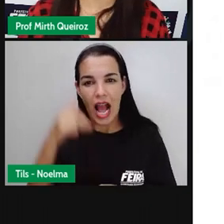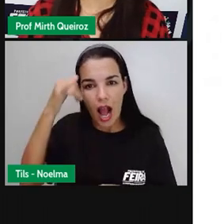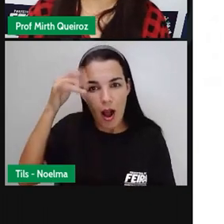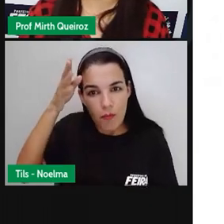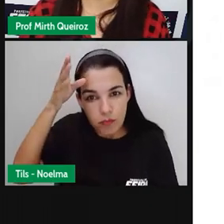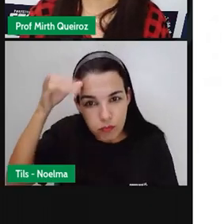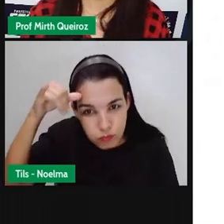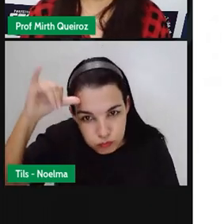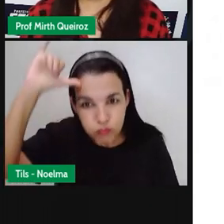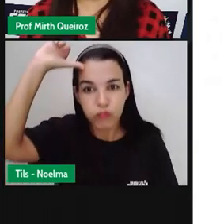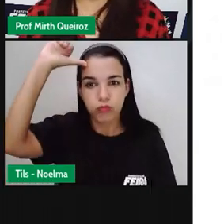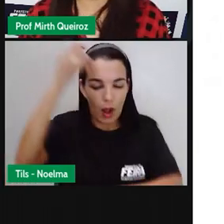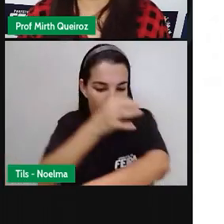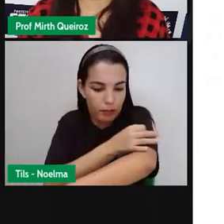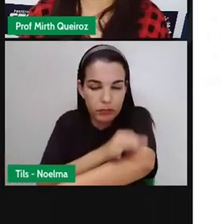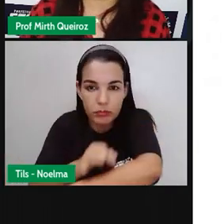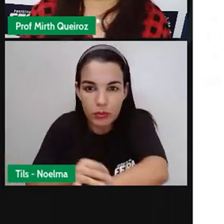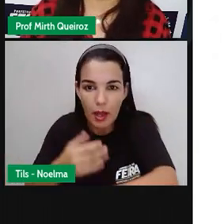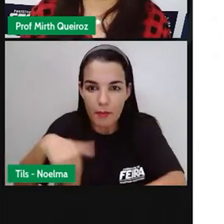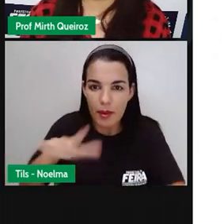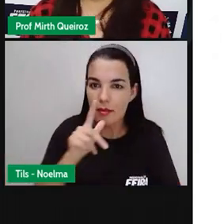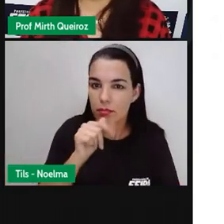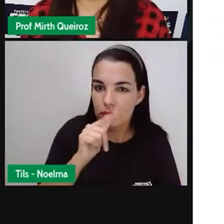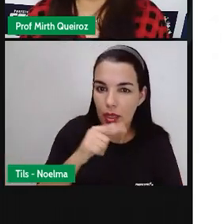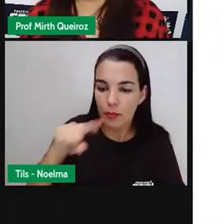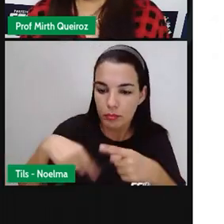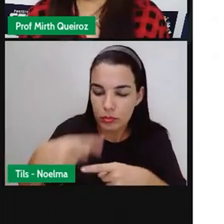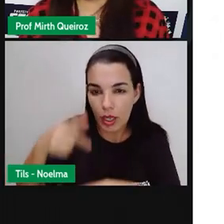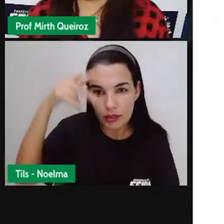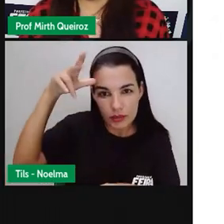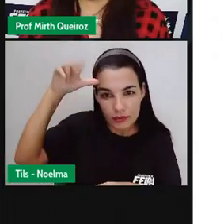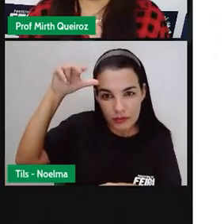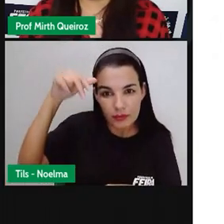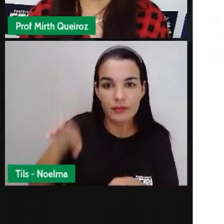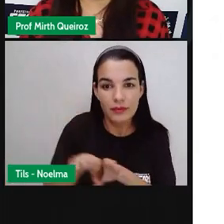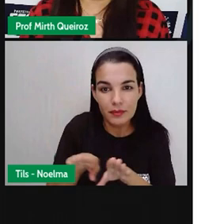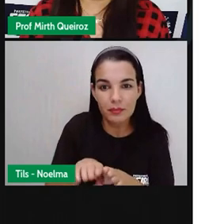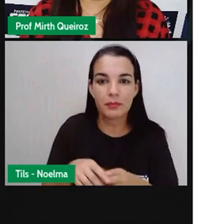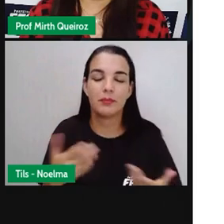A vaca malhada foi molhada por outra vaca molhada e malhada.